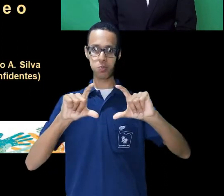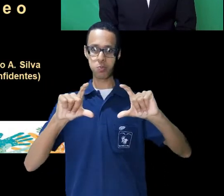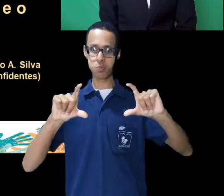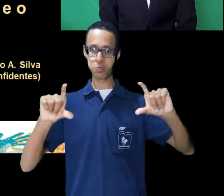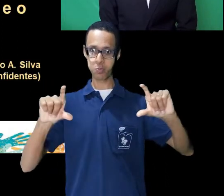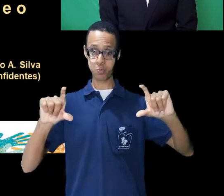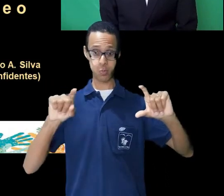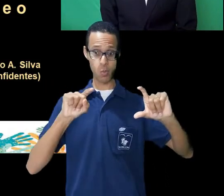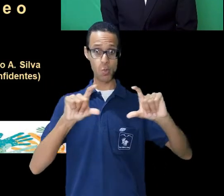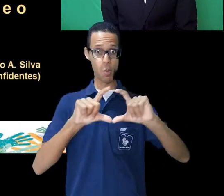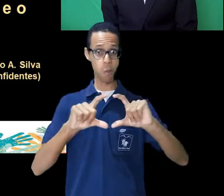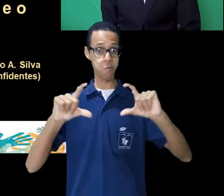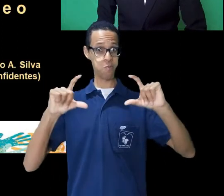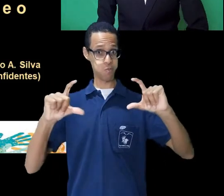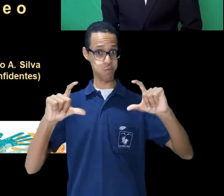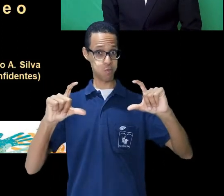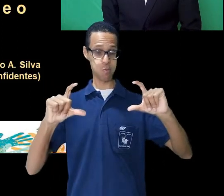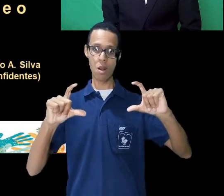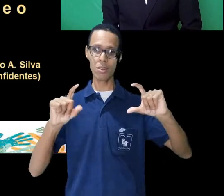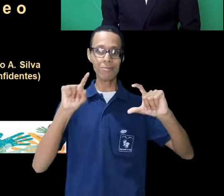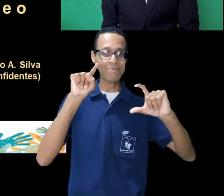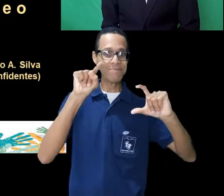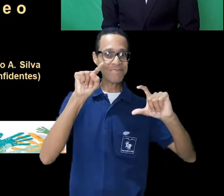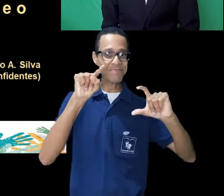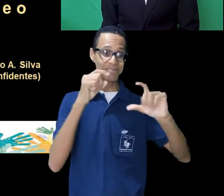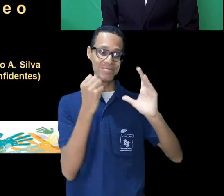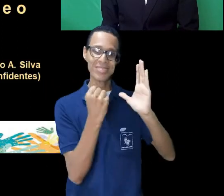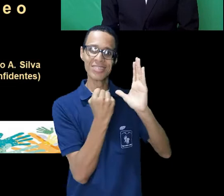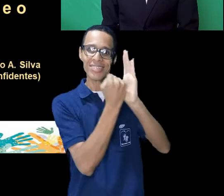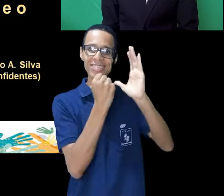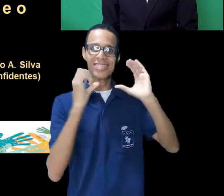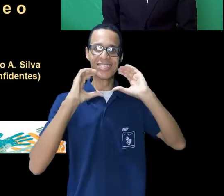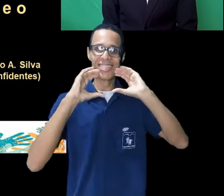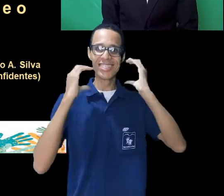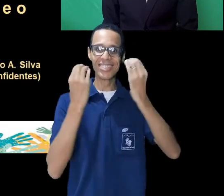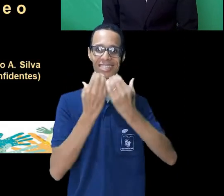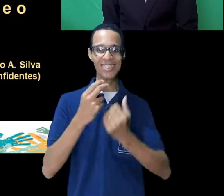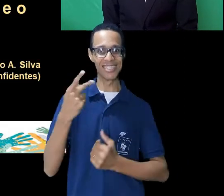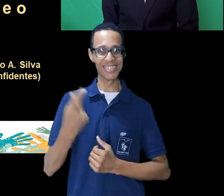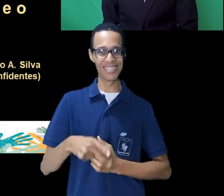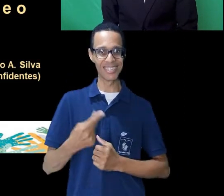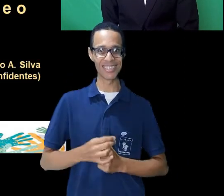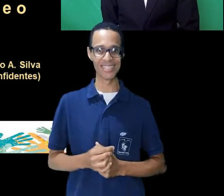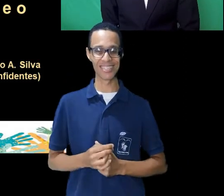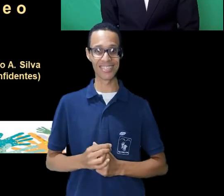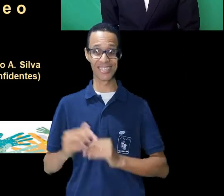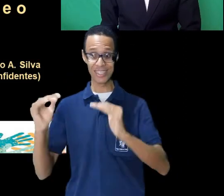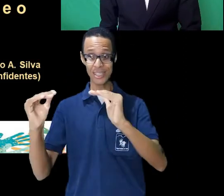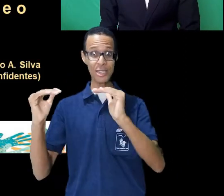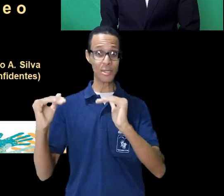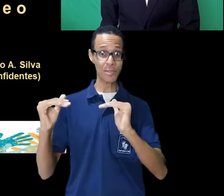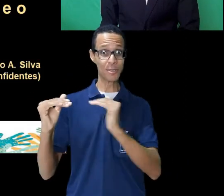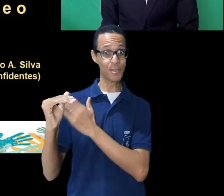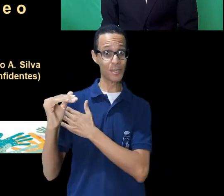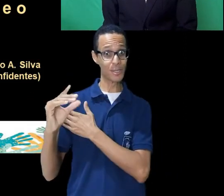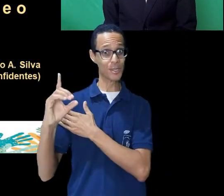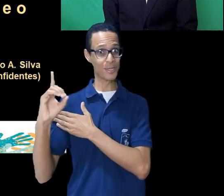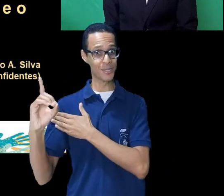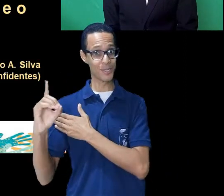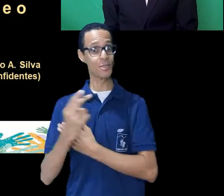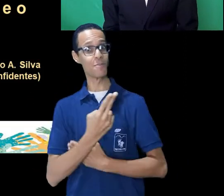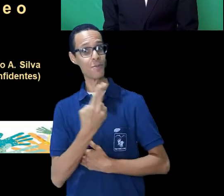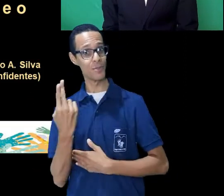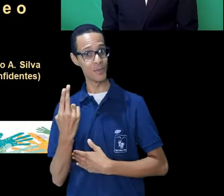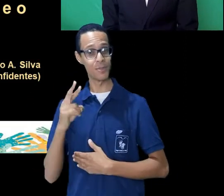centralizado, escrito com letras grandes. Na parte superior está a logo do evento. Na